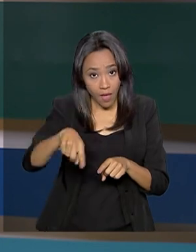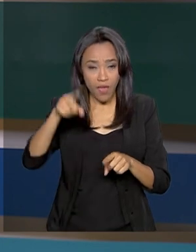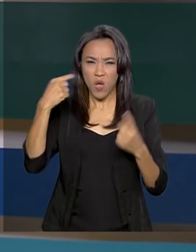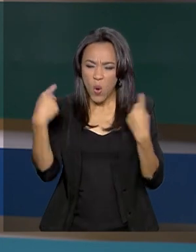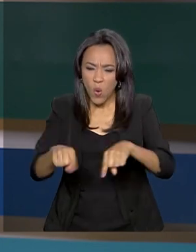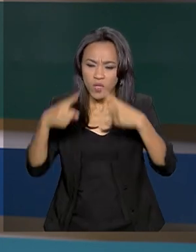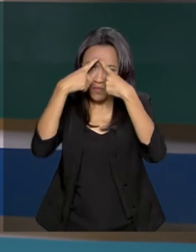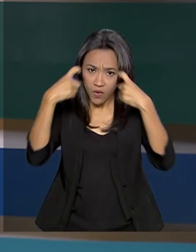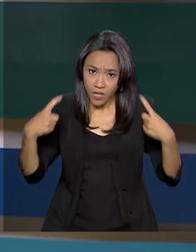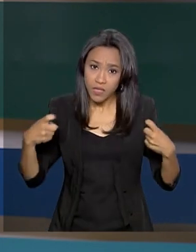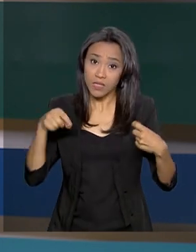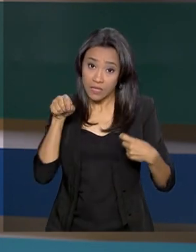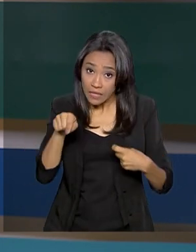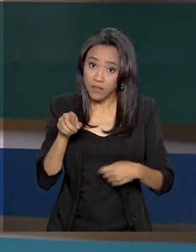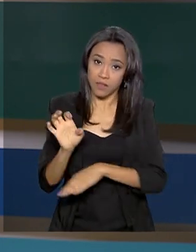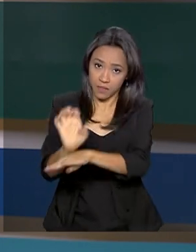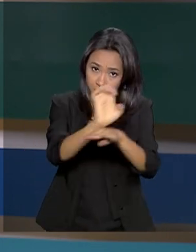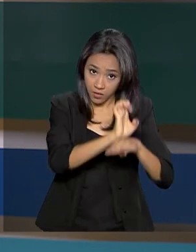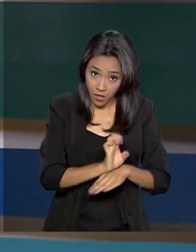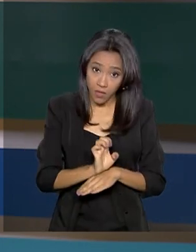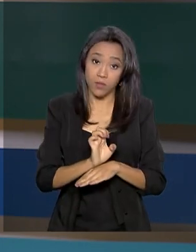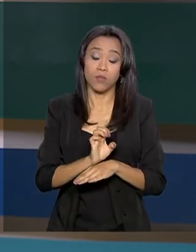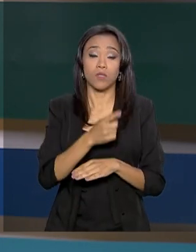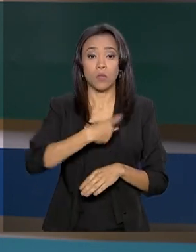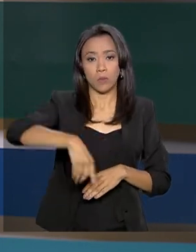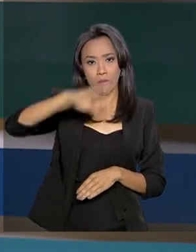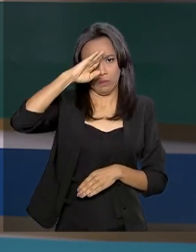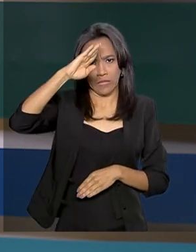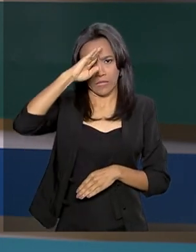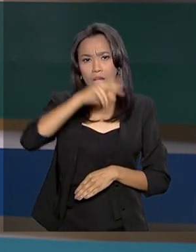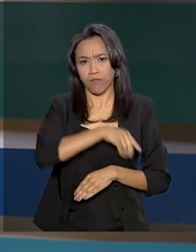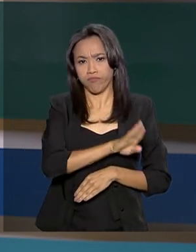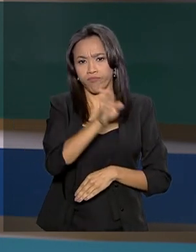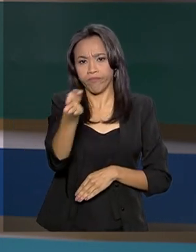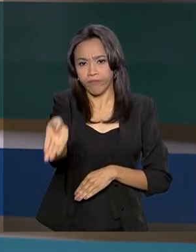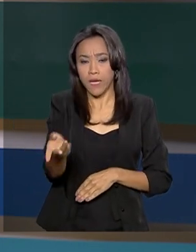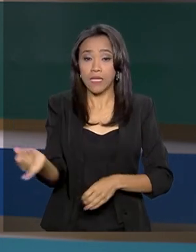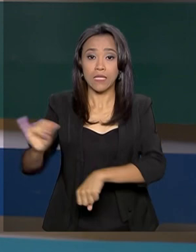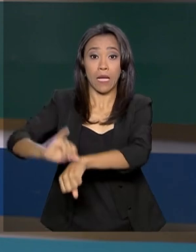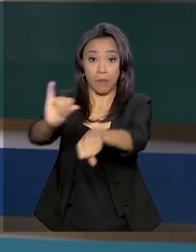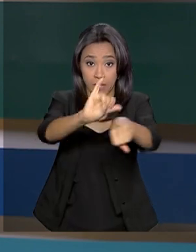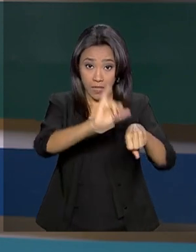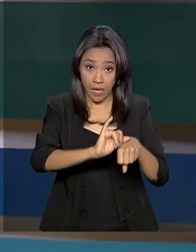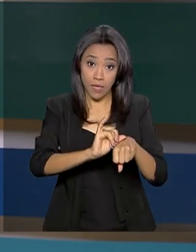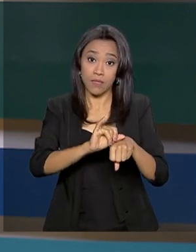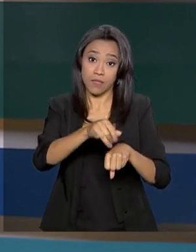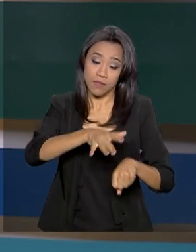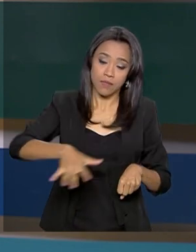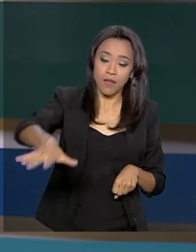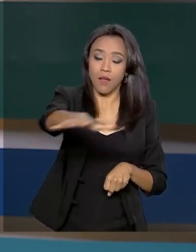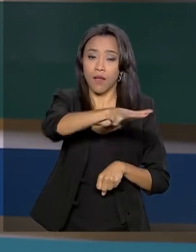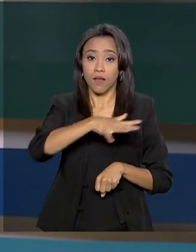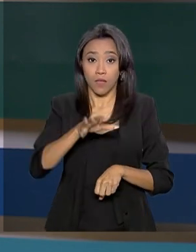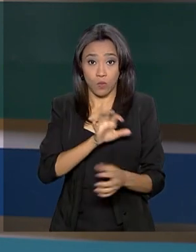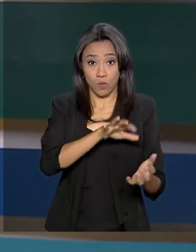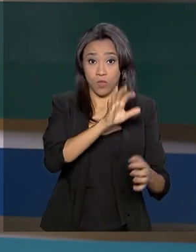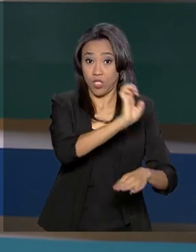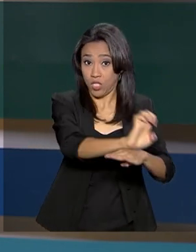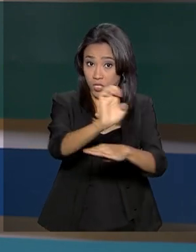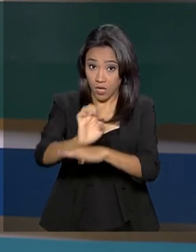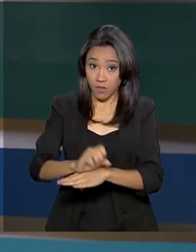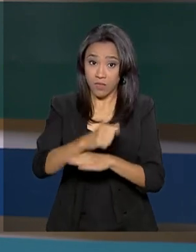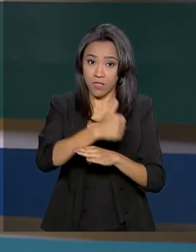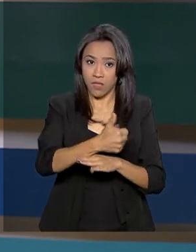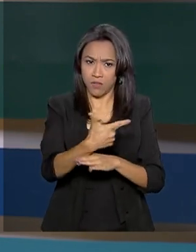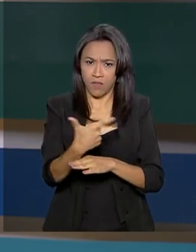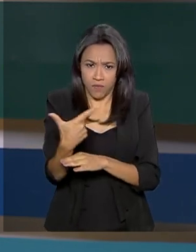Violenta do projeto Enfrente Brasil. Os militares deverão atuar nas capitais e cidades da região metropolitana dos estados de 120